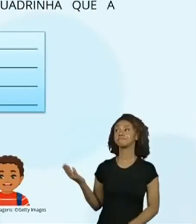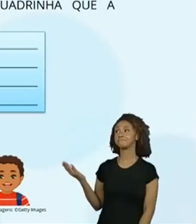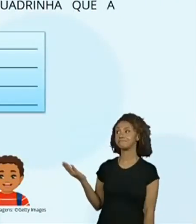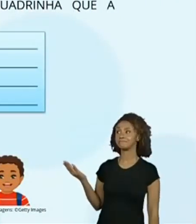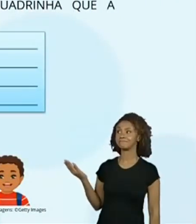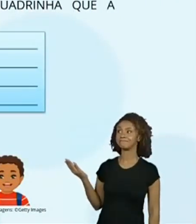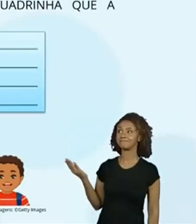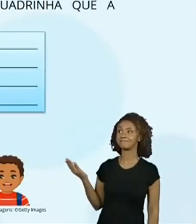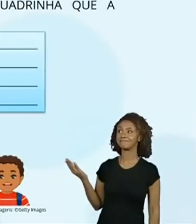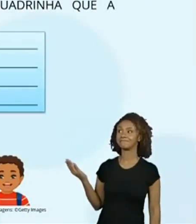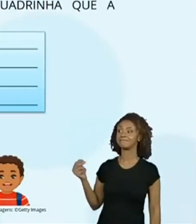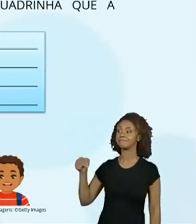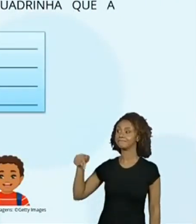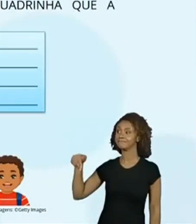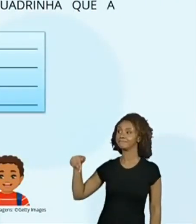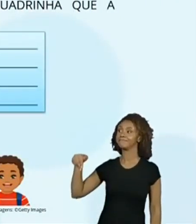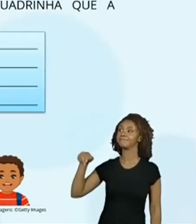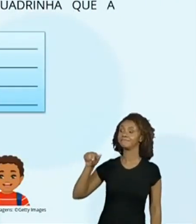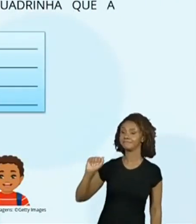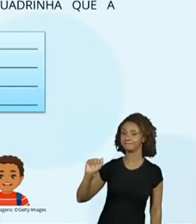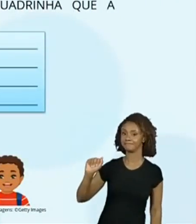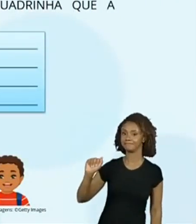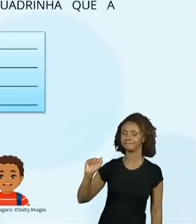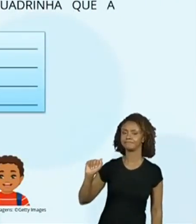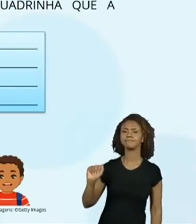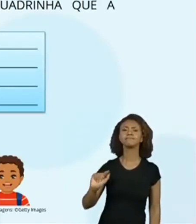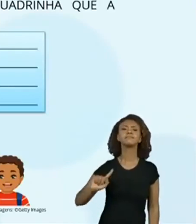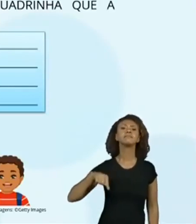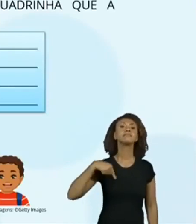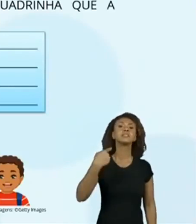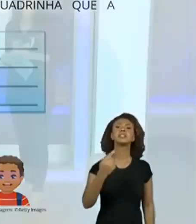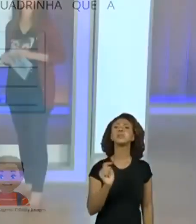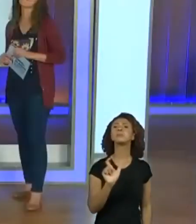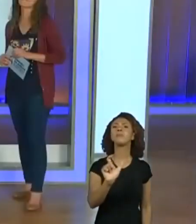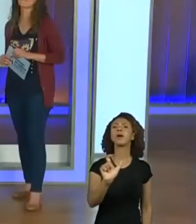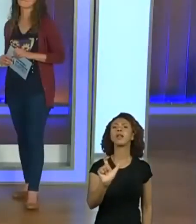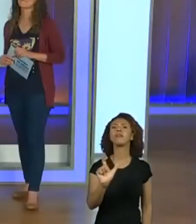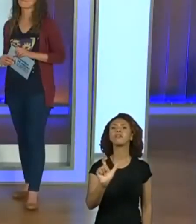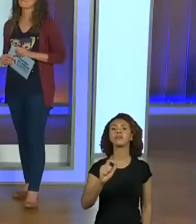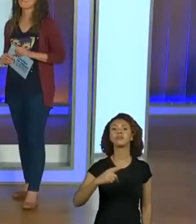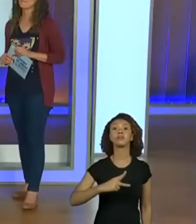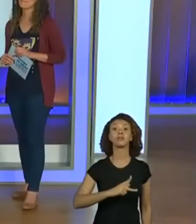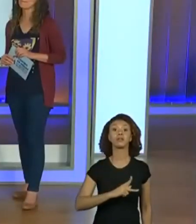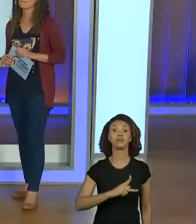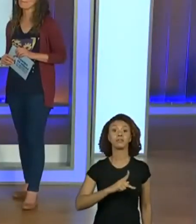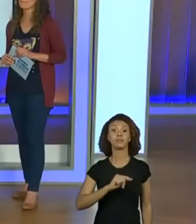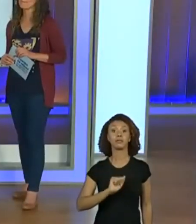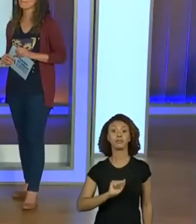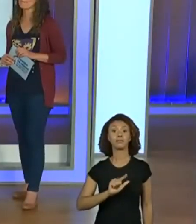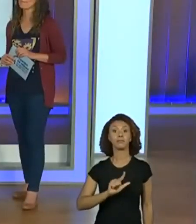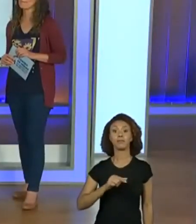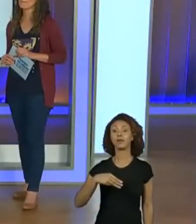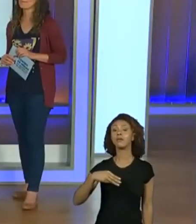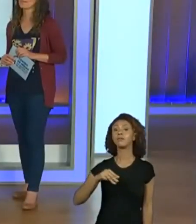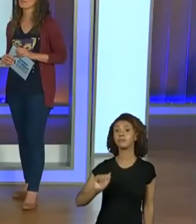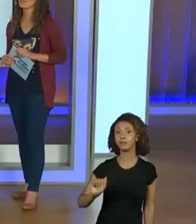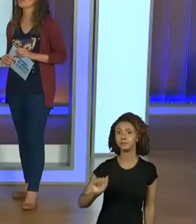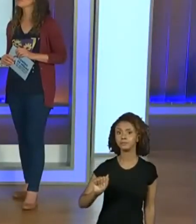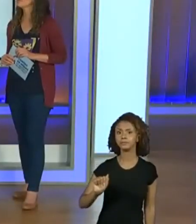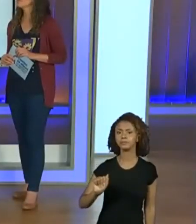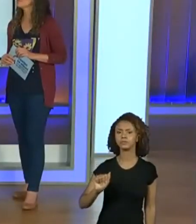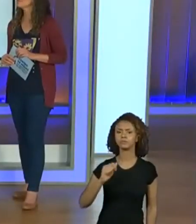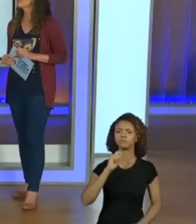Na. Agora é palma. Isso, professora? Palma. Palma. Olha só. Como será que